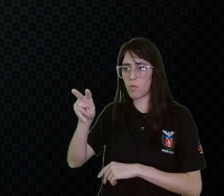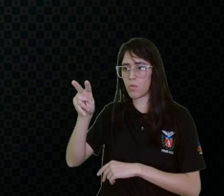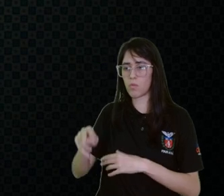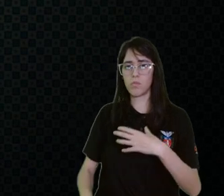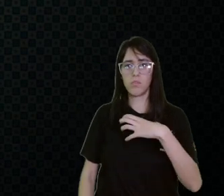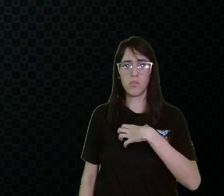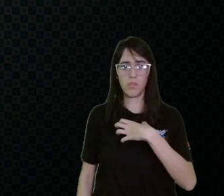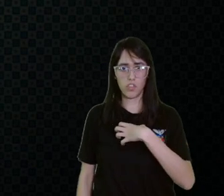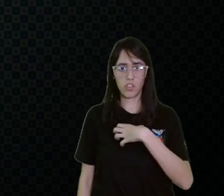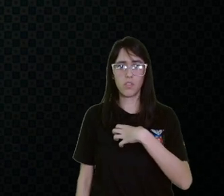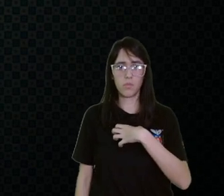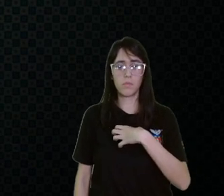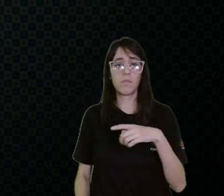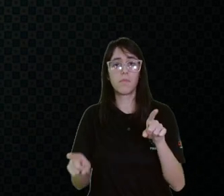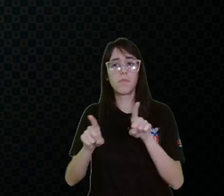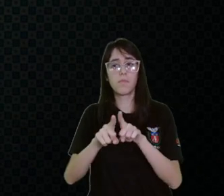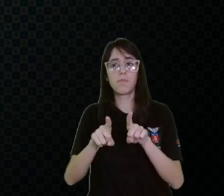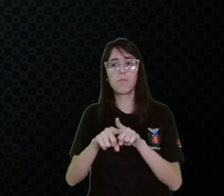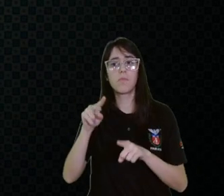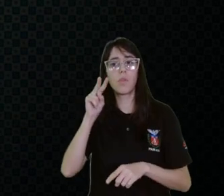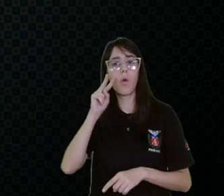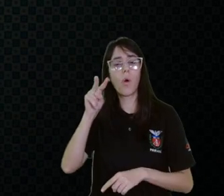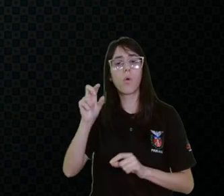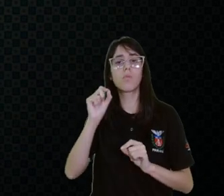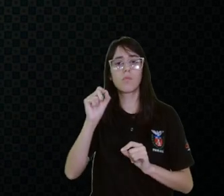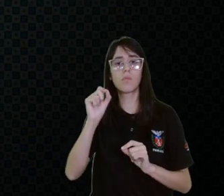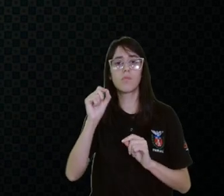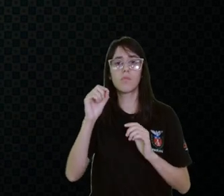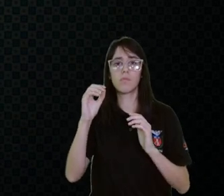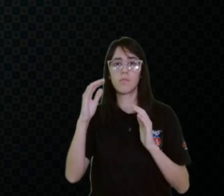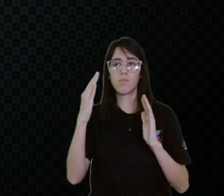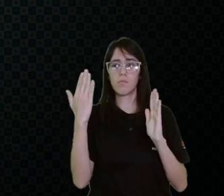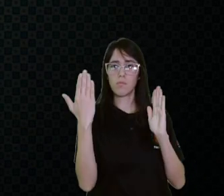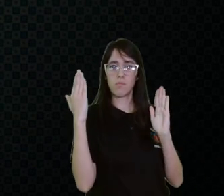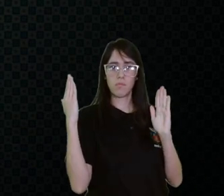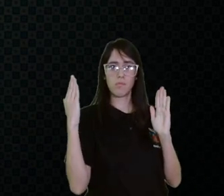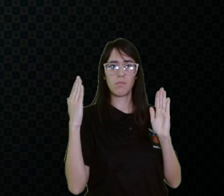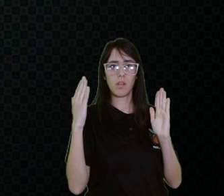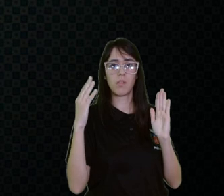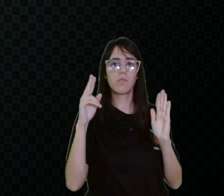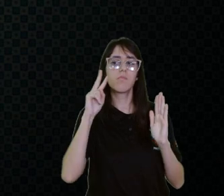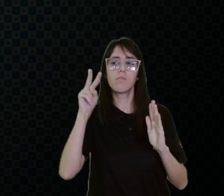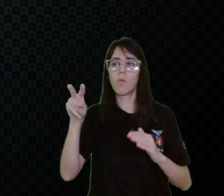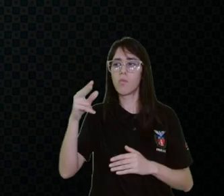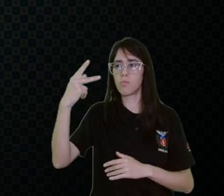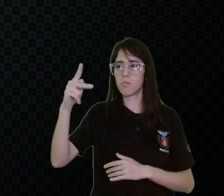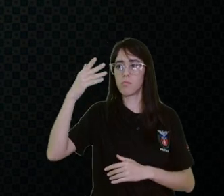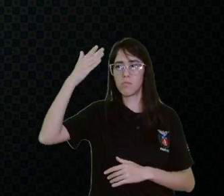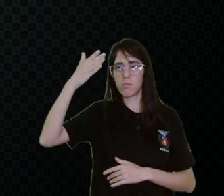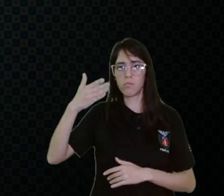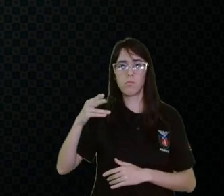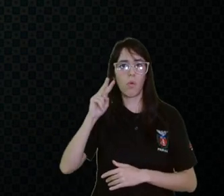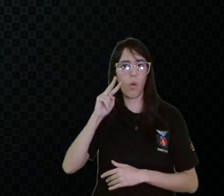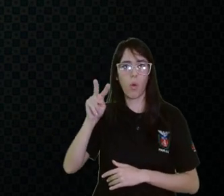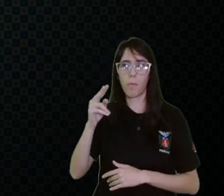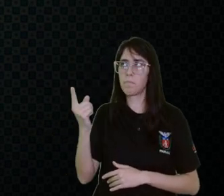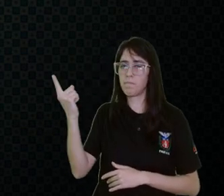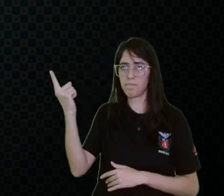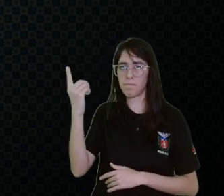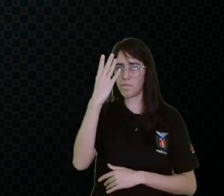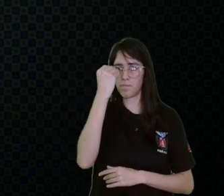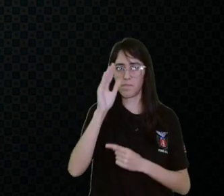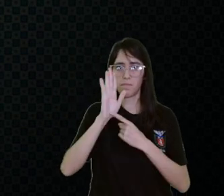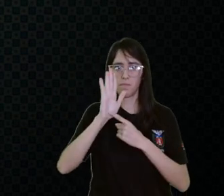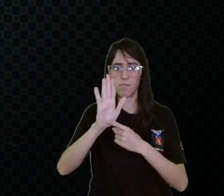aí eu vou olhar de forma sagital, de lado, aqui eu consigo perceber, a direita tem uma gravura, que